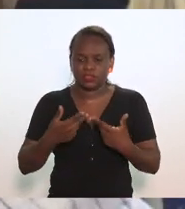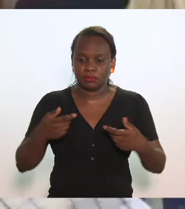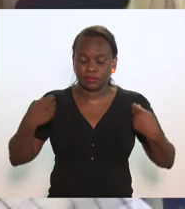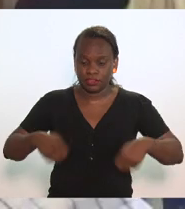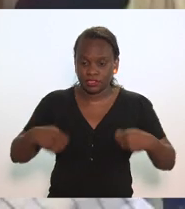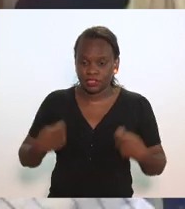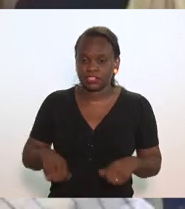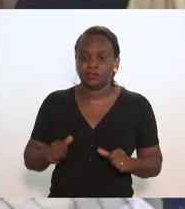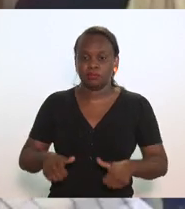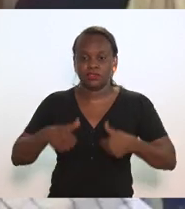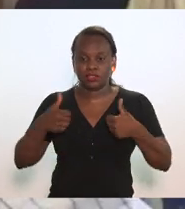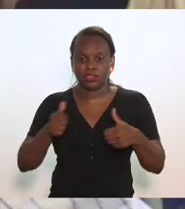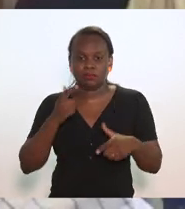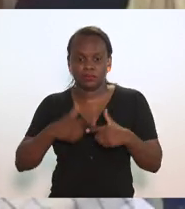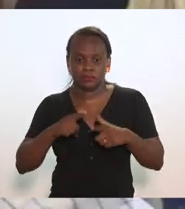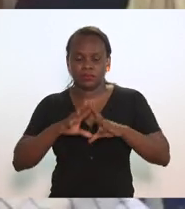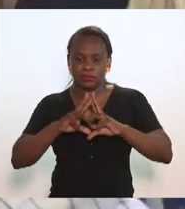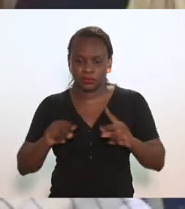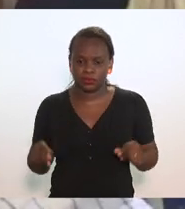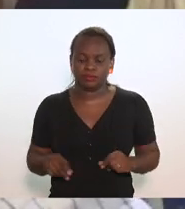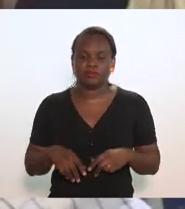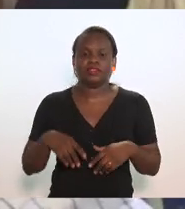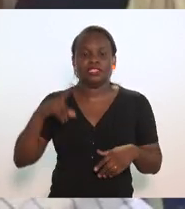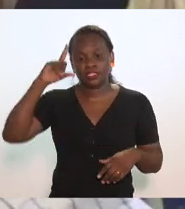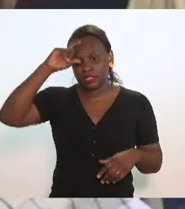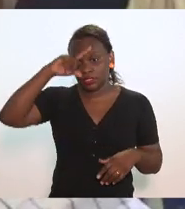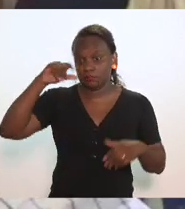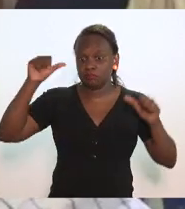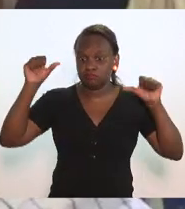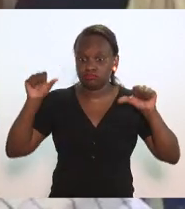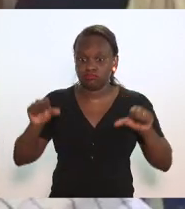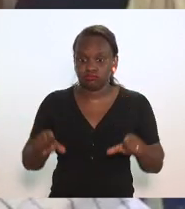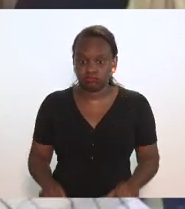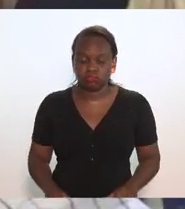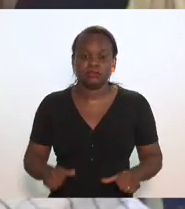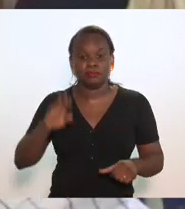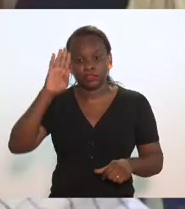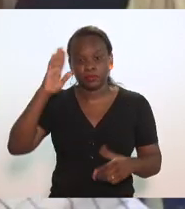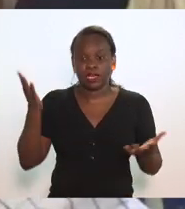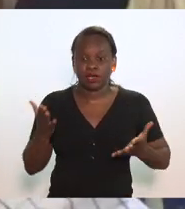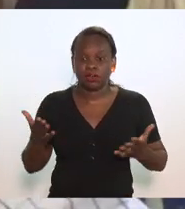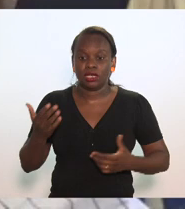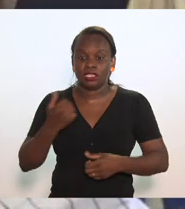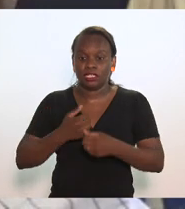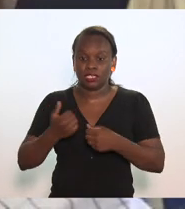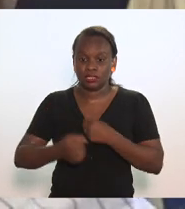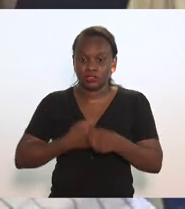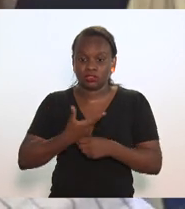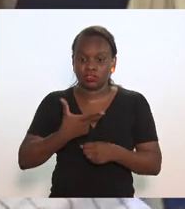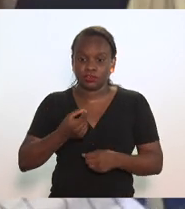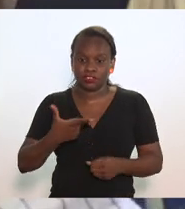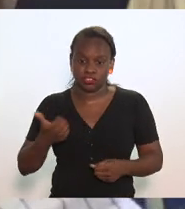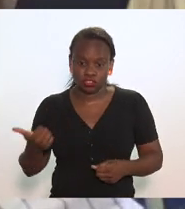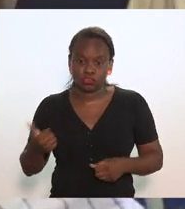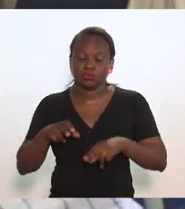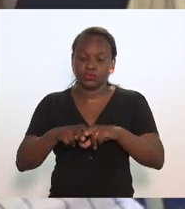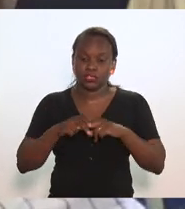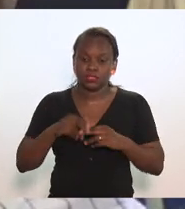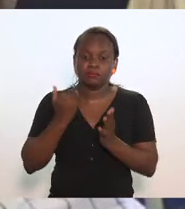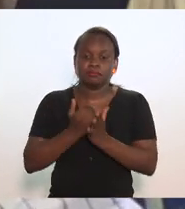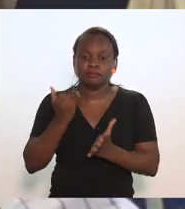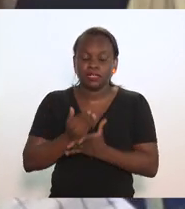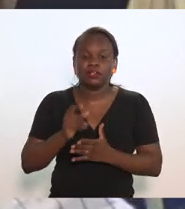possível por essa crise. Os desafios se agravaram, ainda mais agora em 2021, e por isso, mais do que nunca,